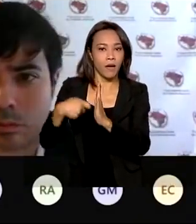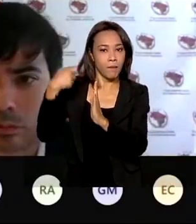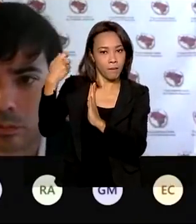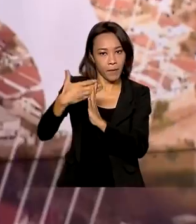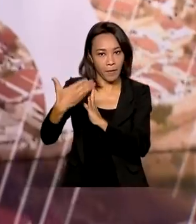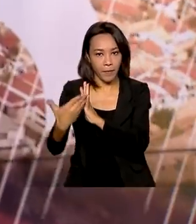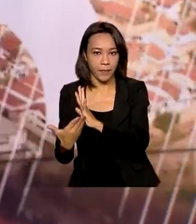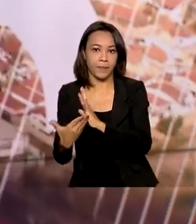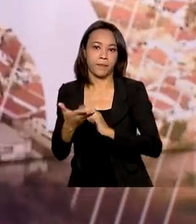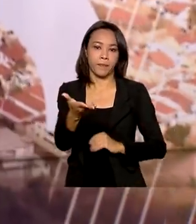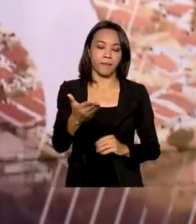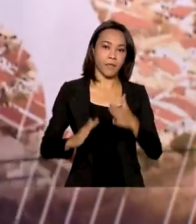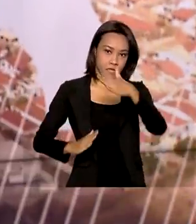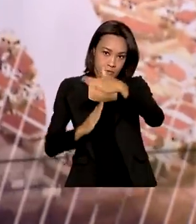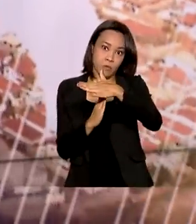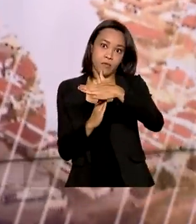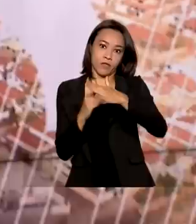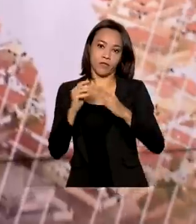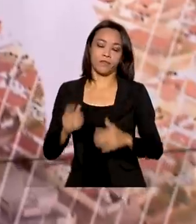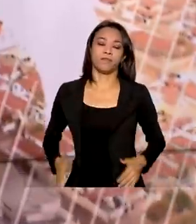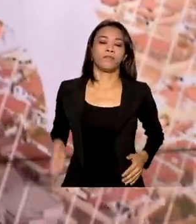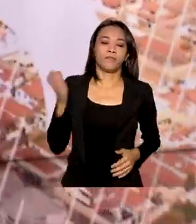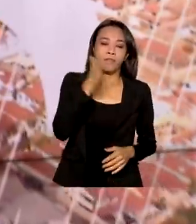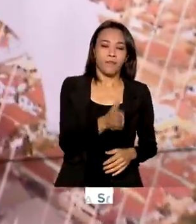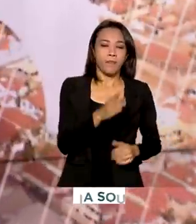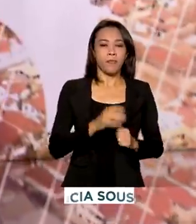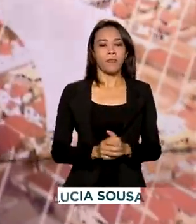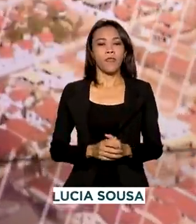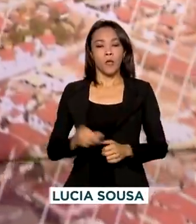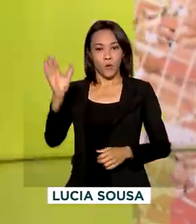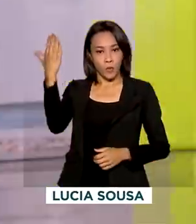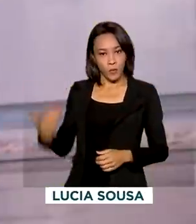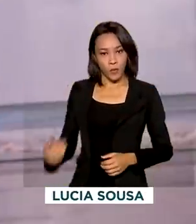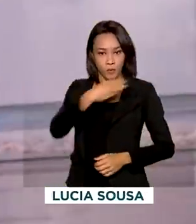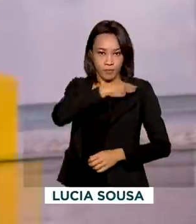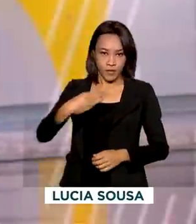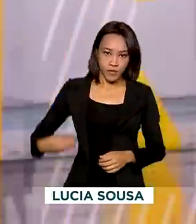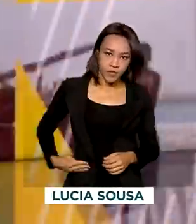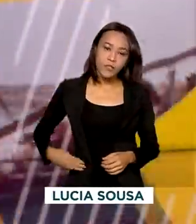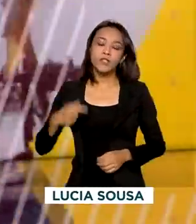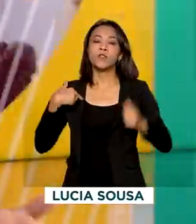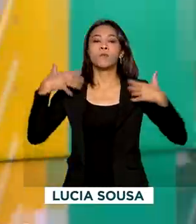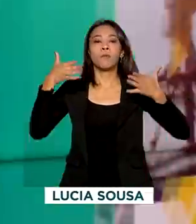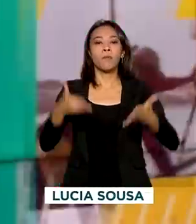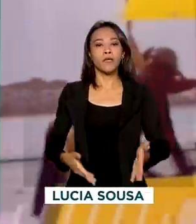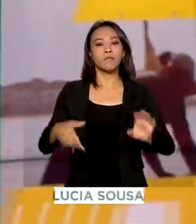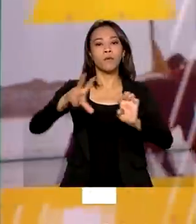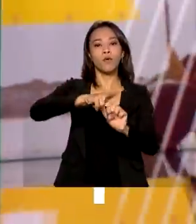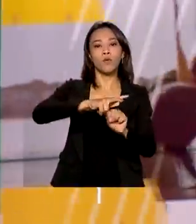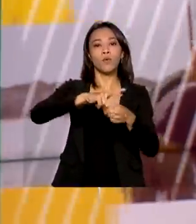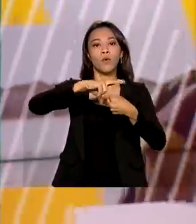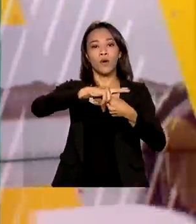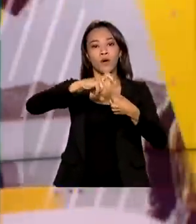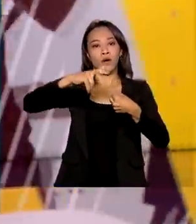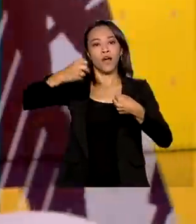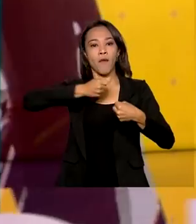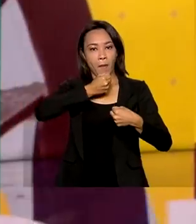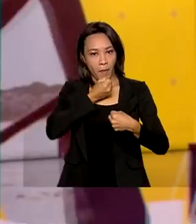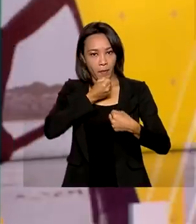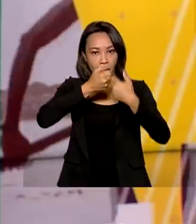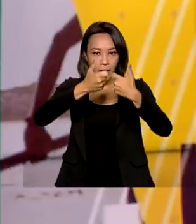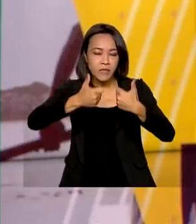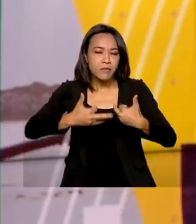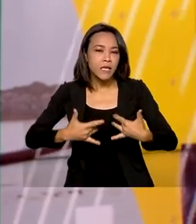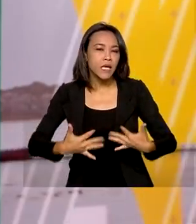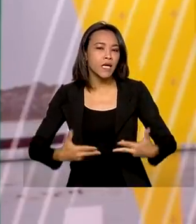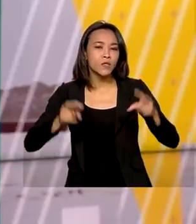teto de gastos. O ministro da Cidadania, João Roma, participou do programa A Voz do Brasil nesta terça-feira. Ele falou sobre